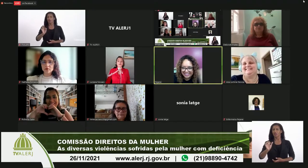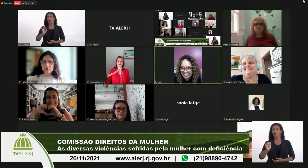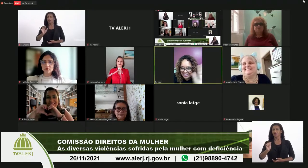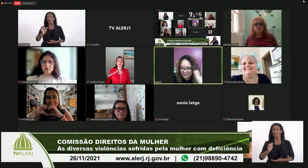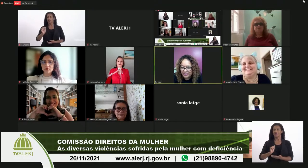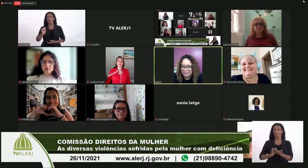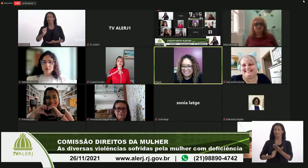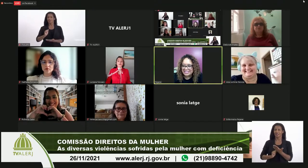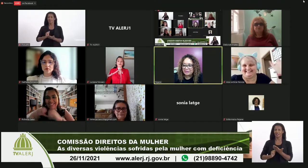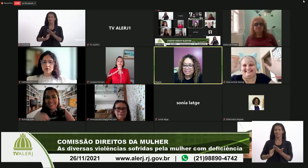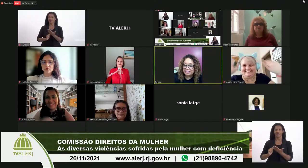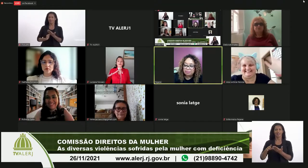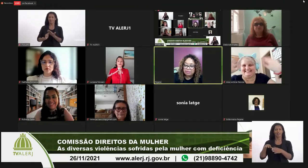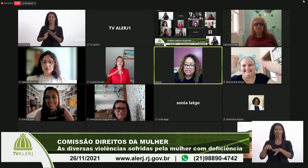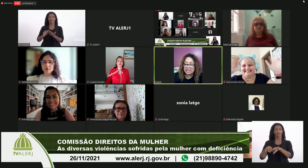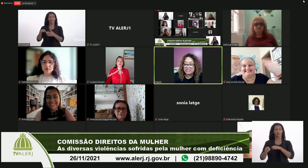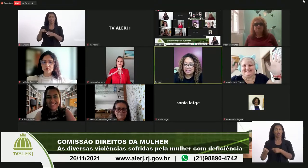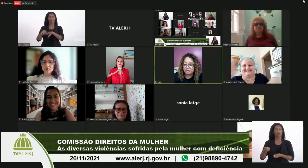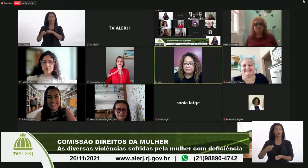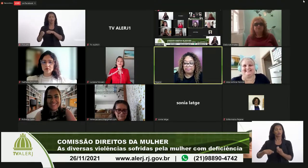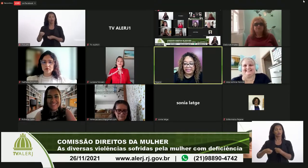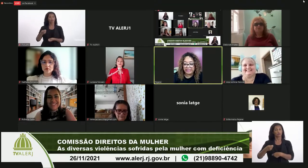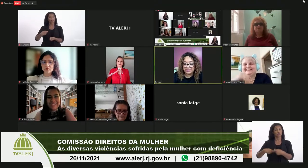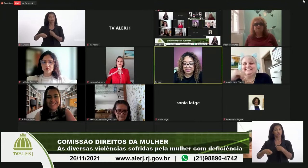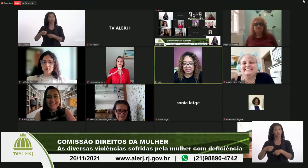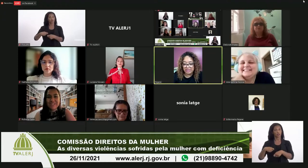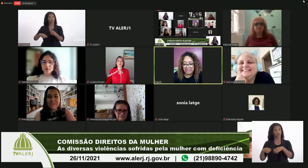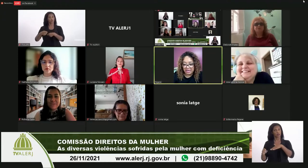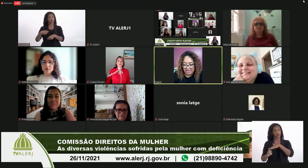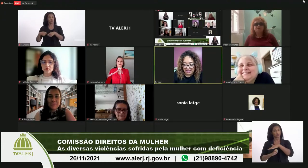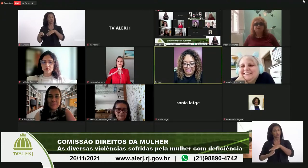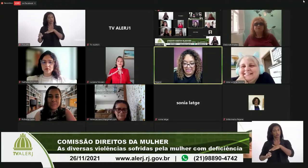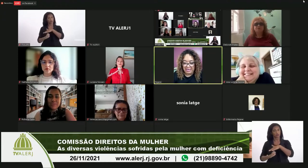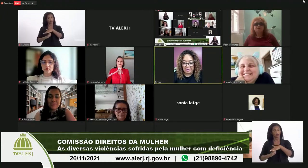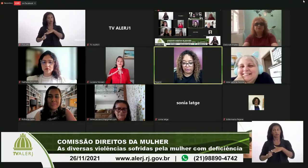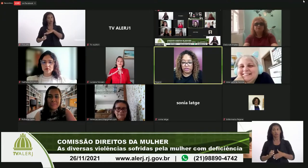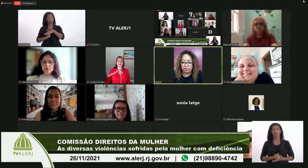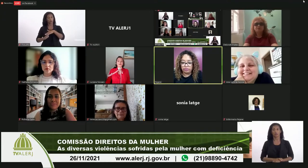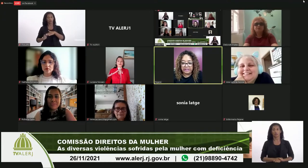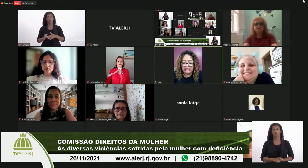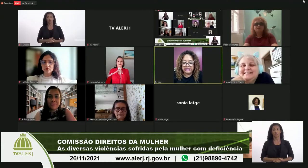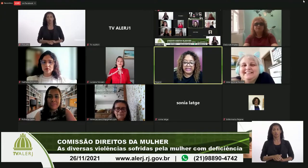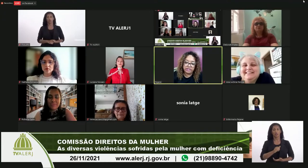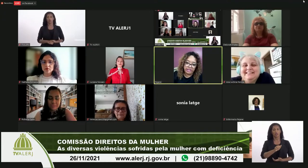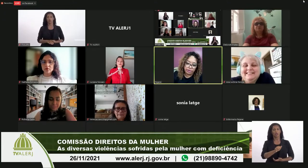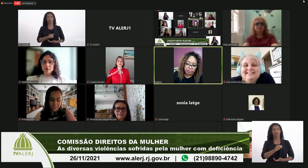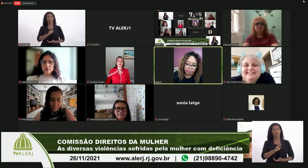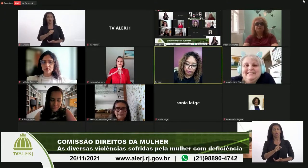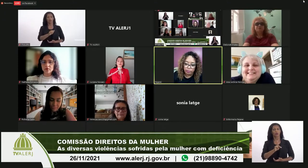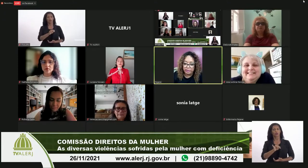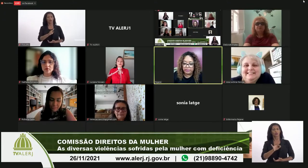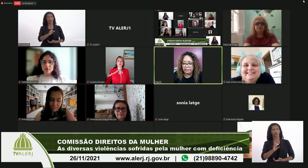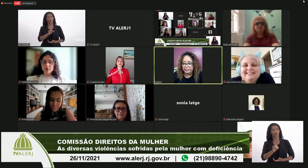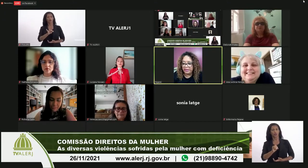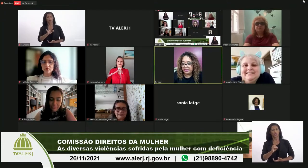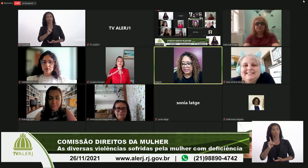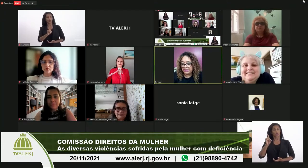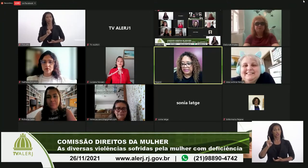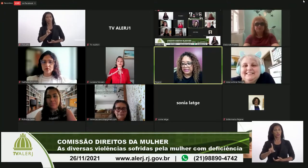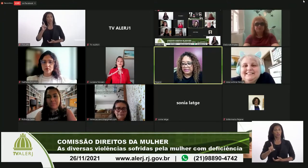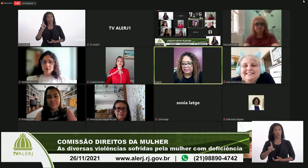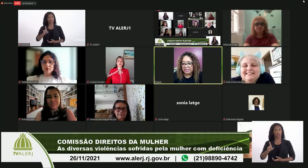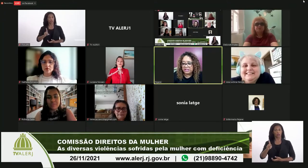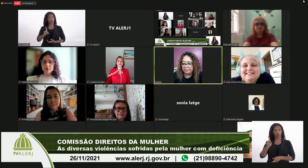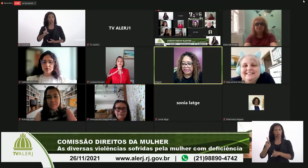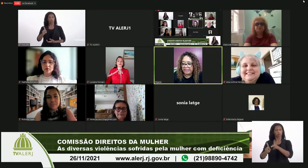formação em administração de empresas, auditoria e direito público, né,